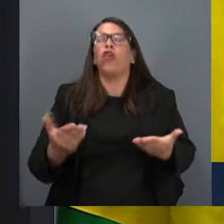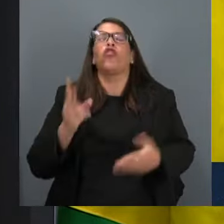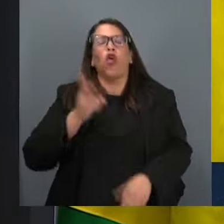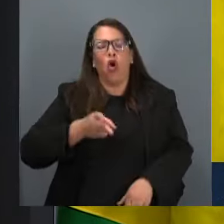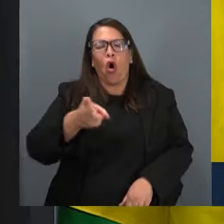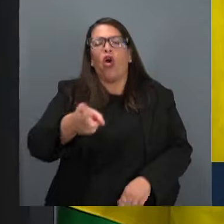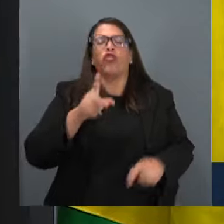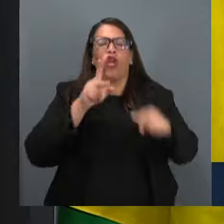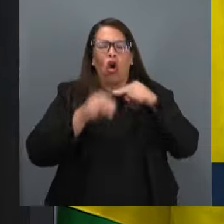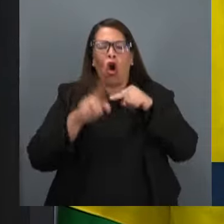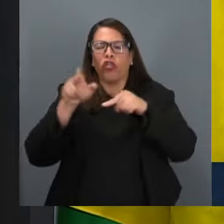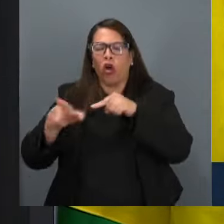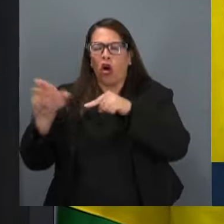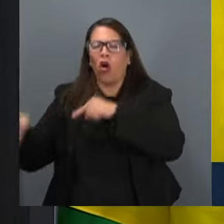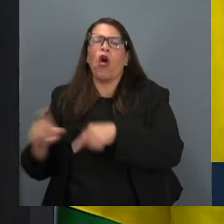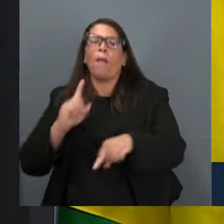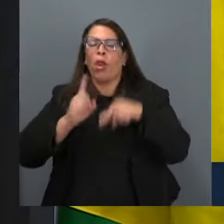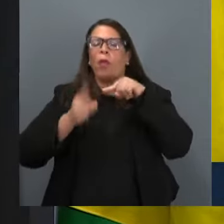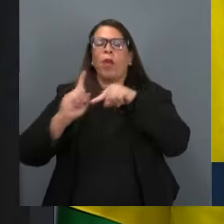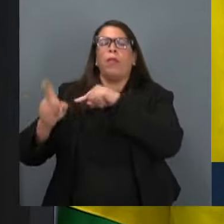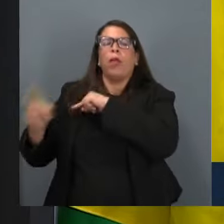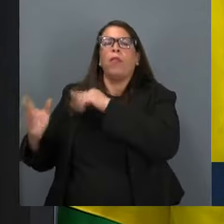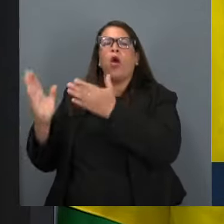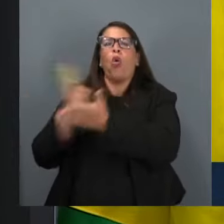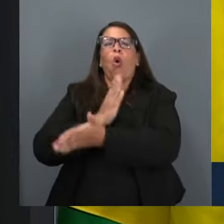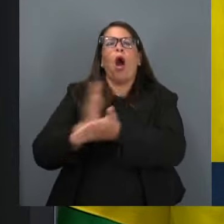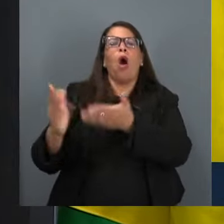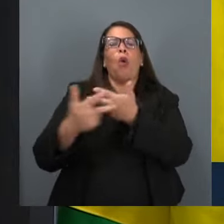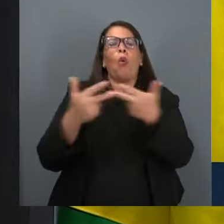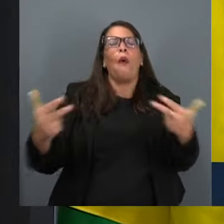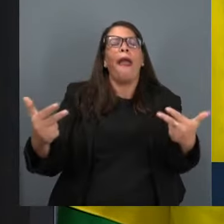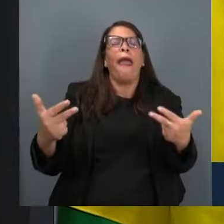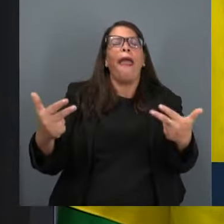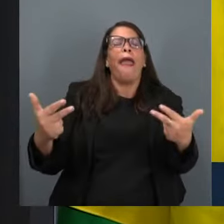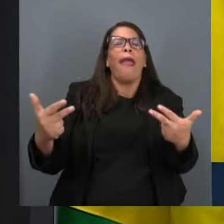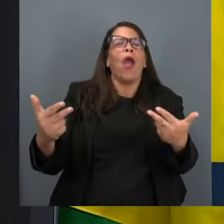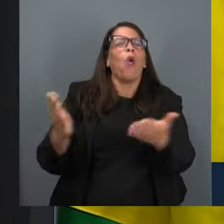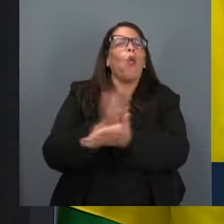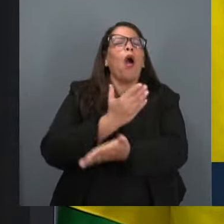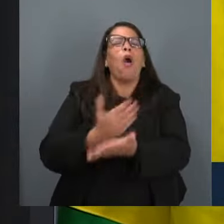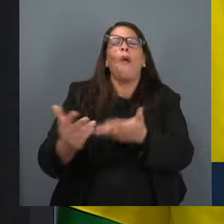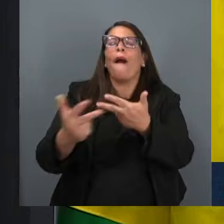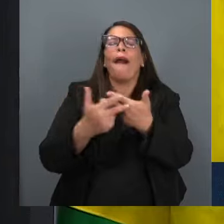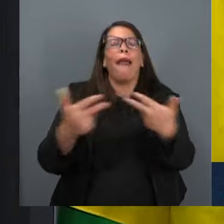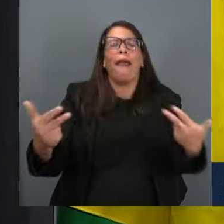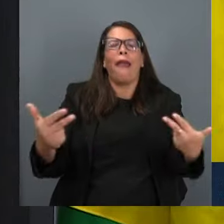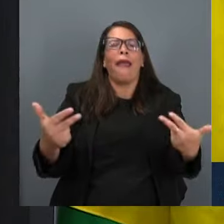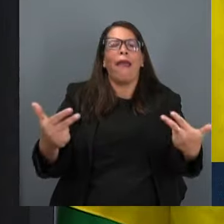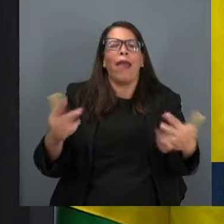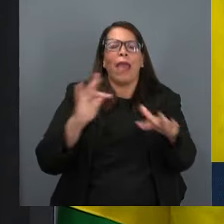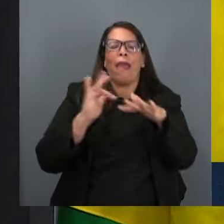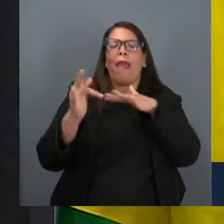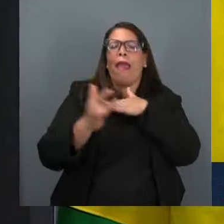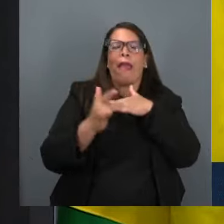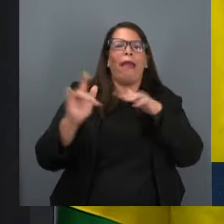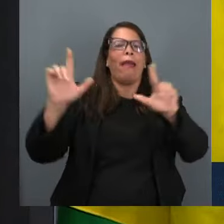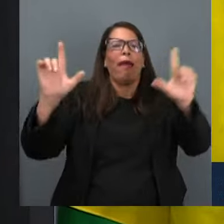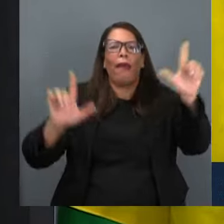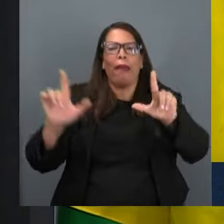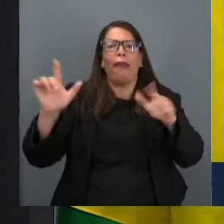quando ressalta qualquer veículo. Por fim,